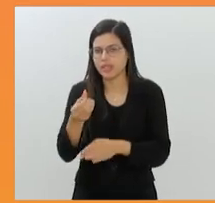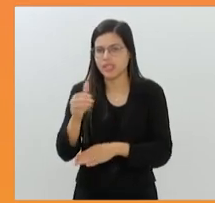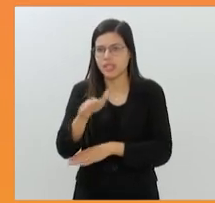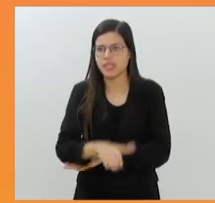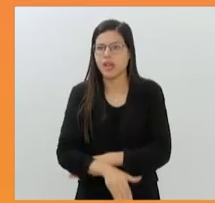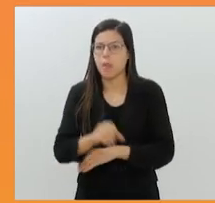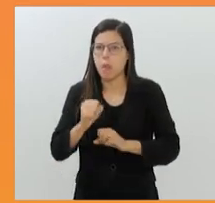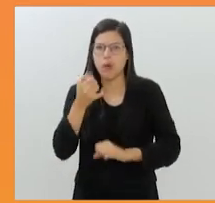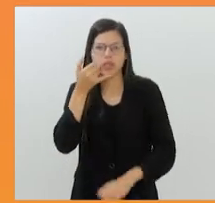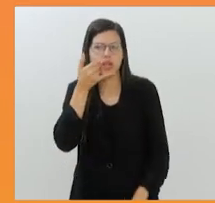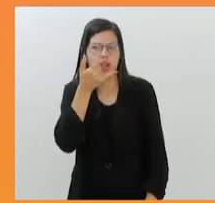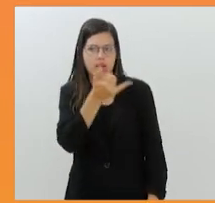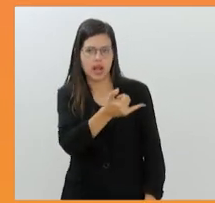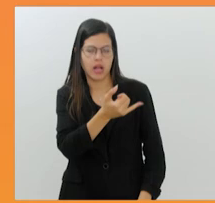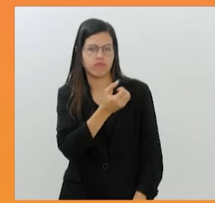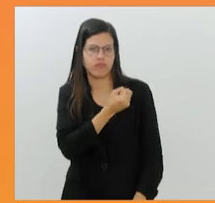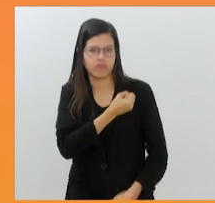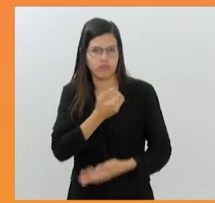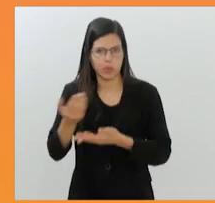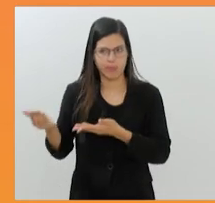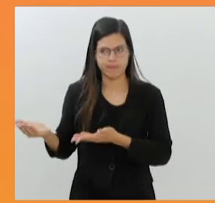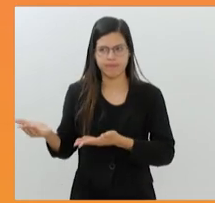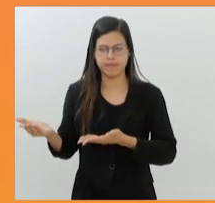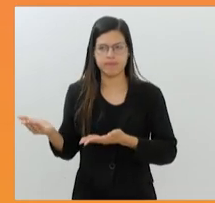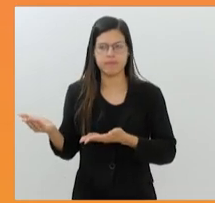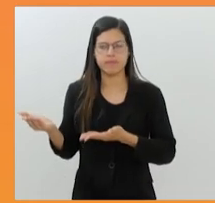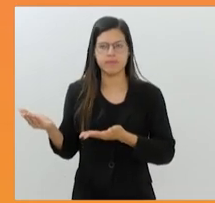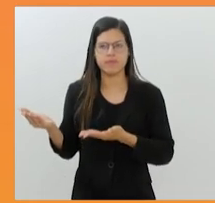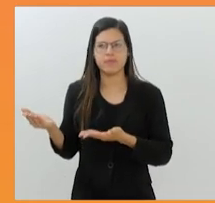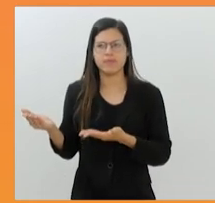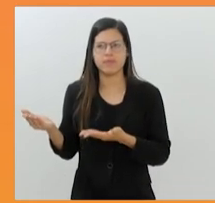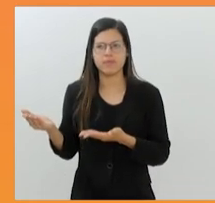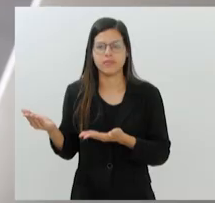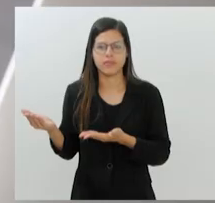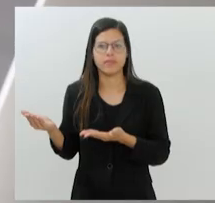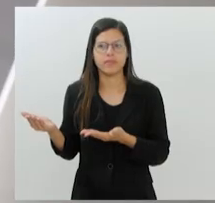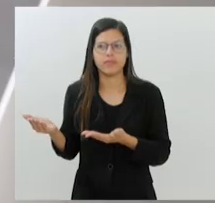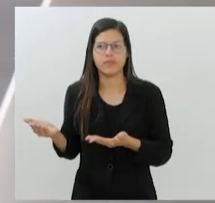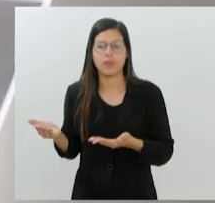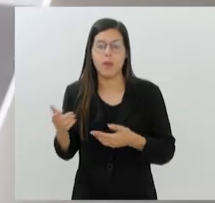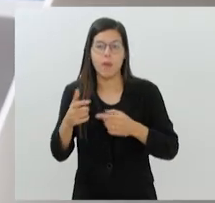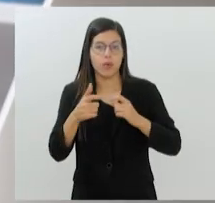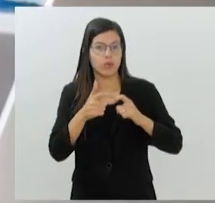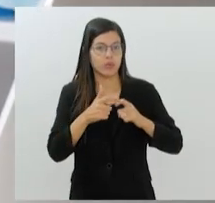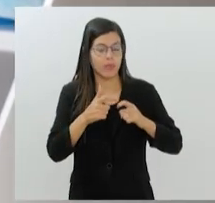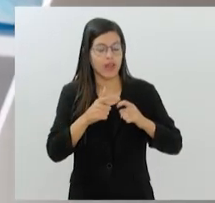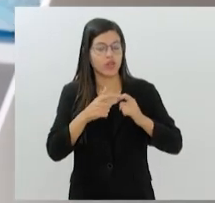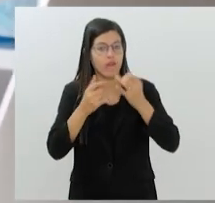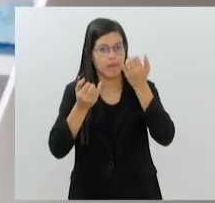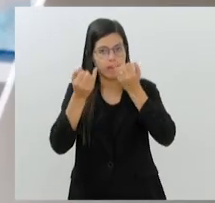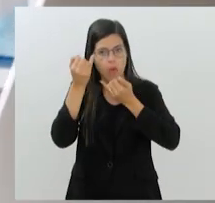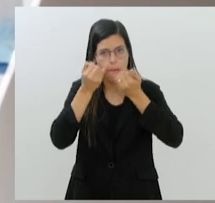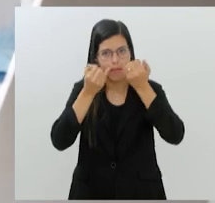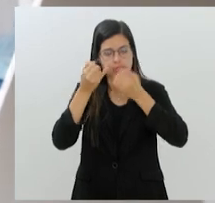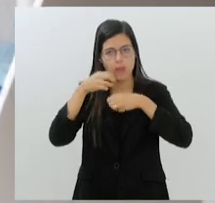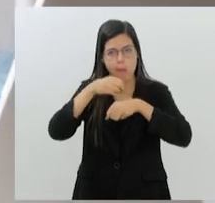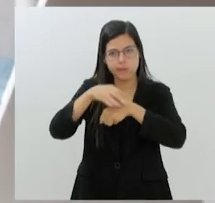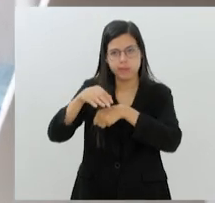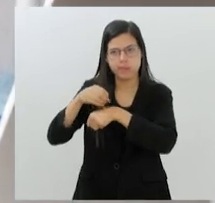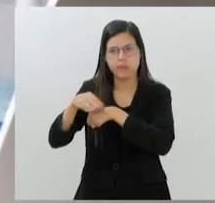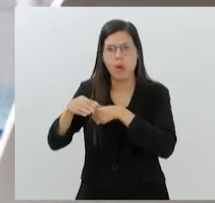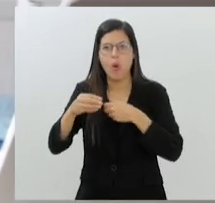número 21 3005 3102. Os médicos vão dar informações sobre modos de